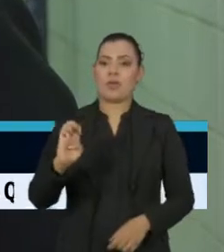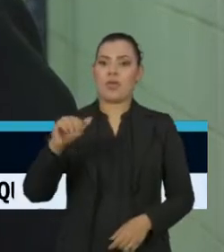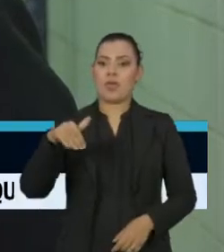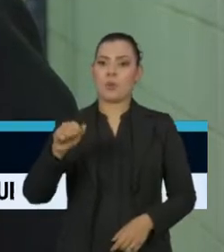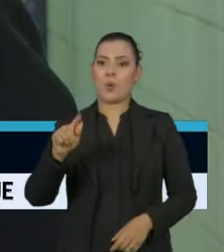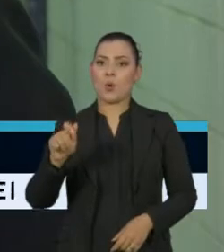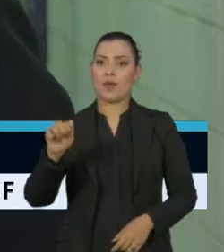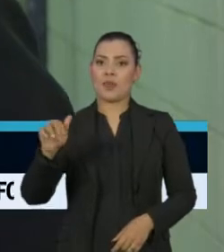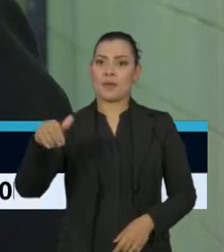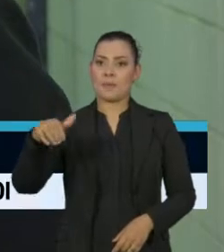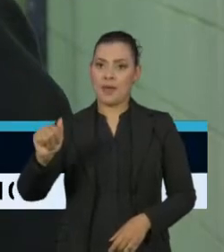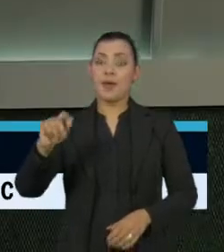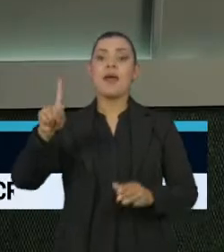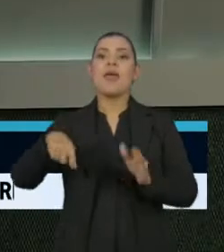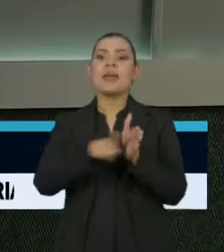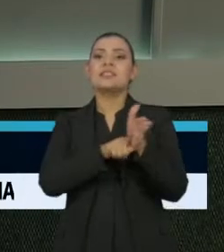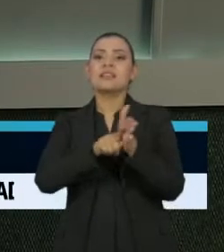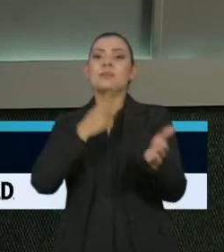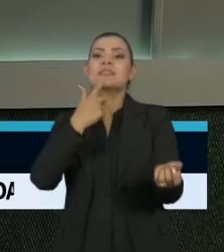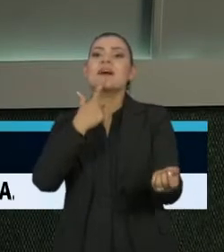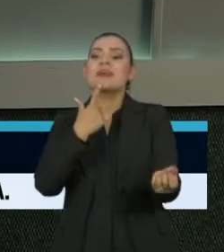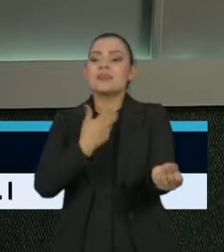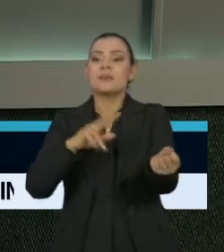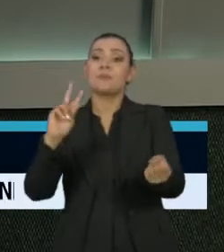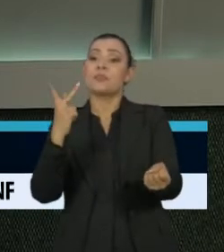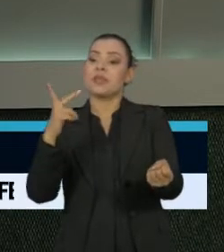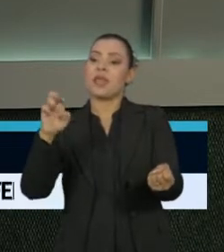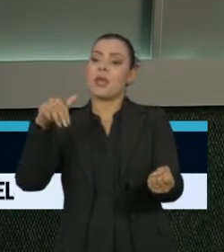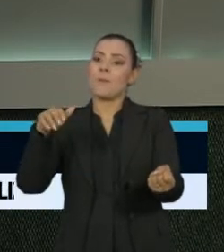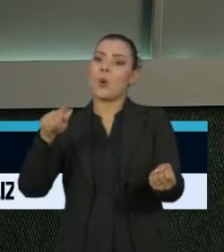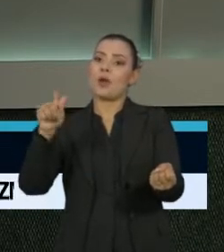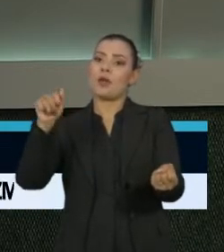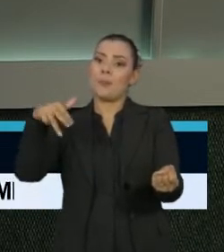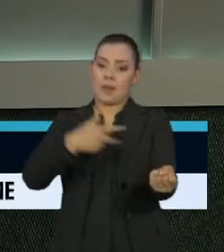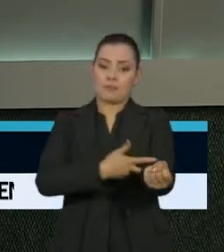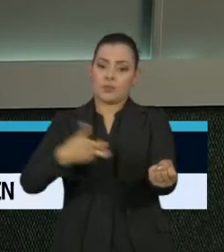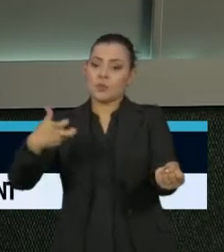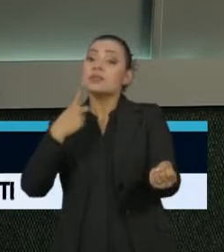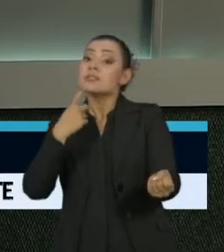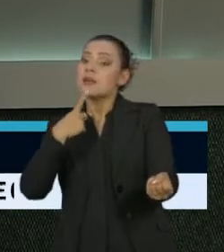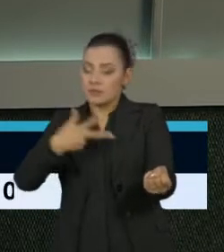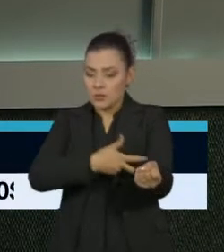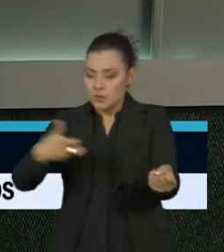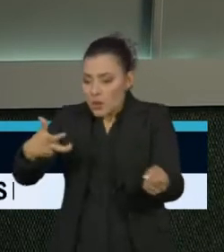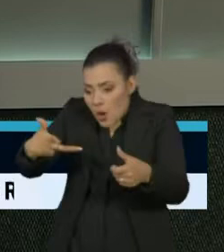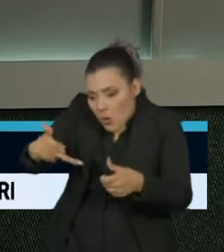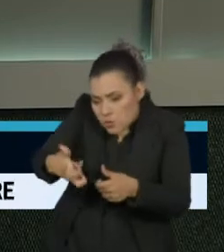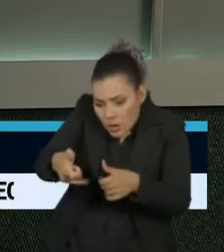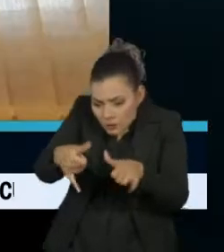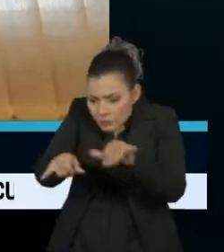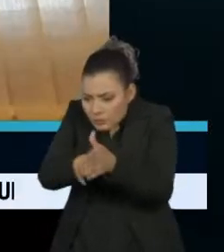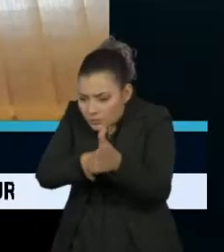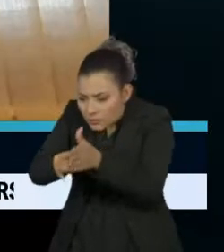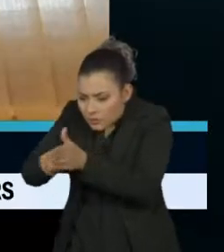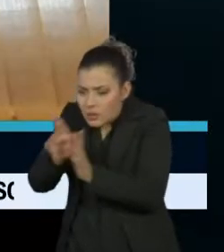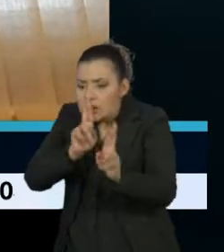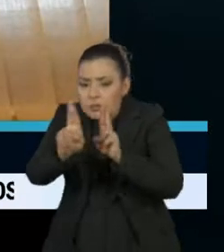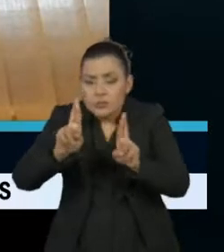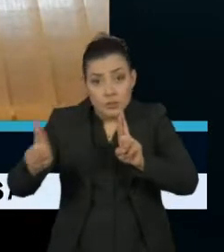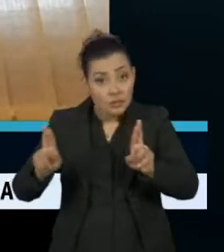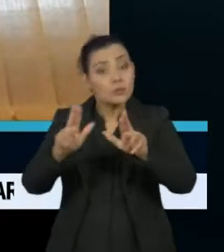simples e barato. Se esses resultados se confirmarem, sem dúvida nenhuma, pode ser uma ferramenta importante de